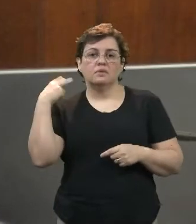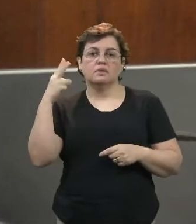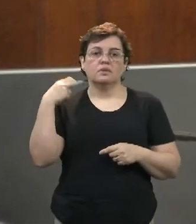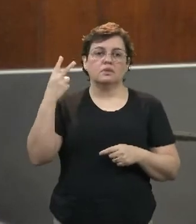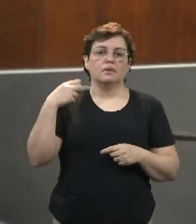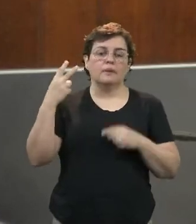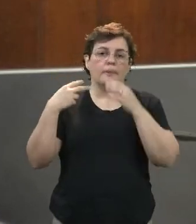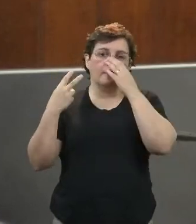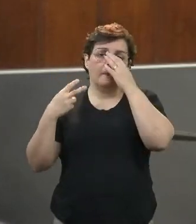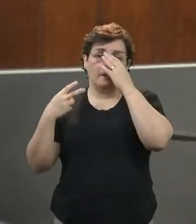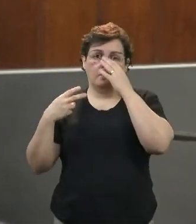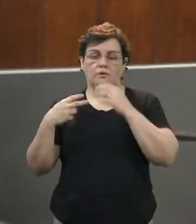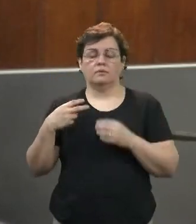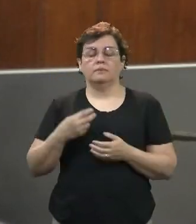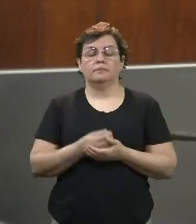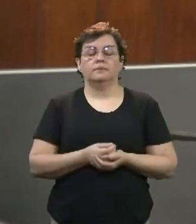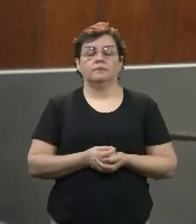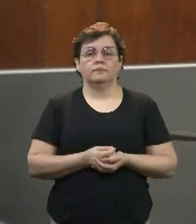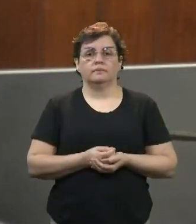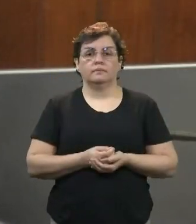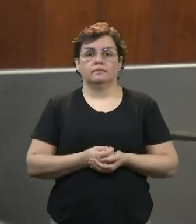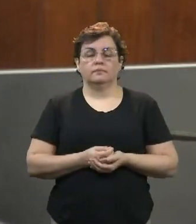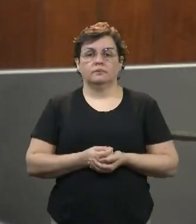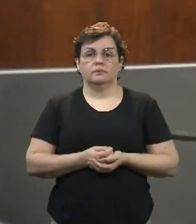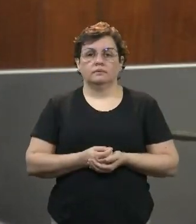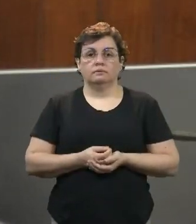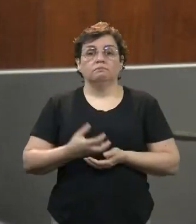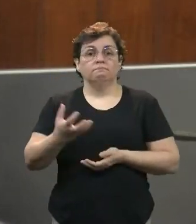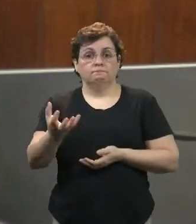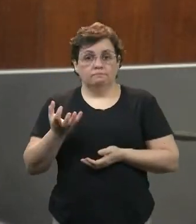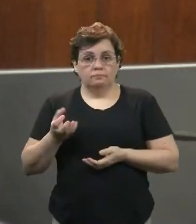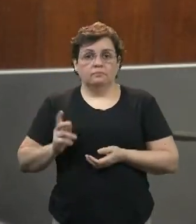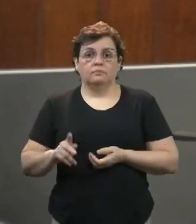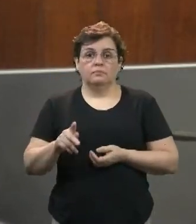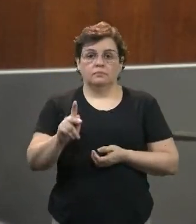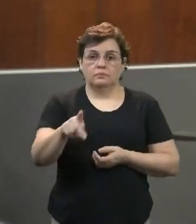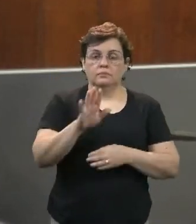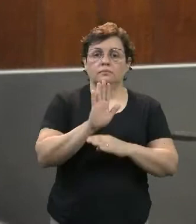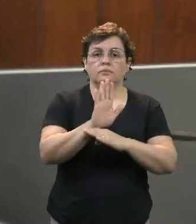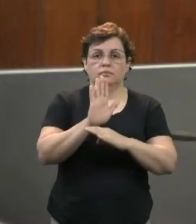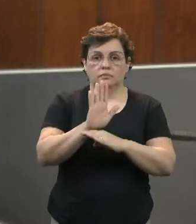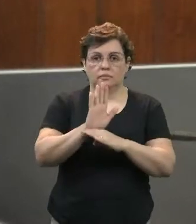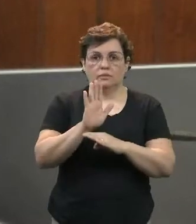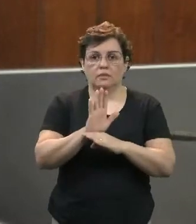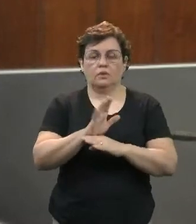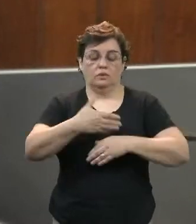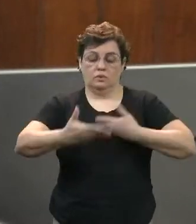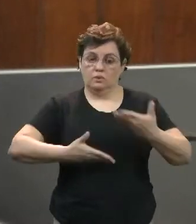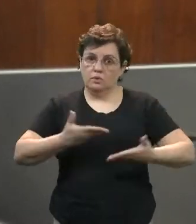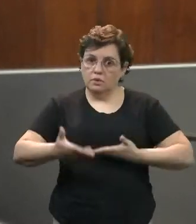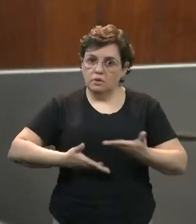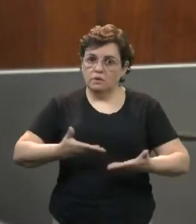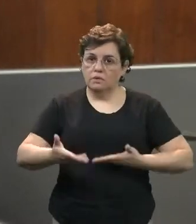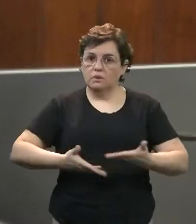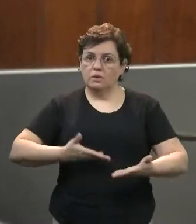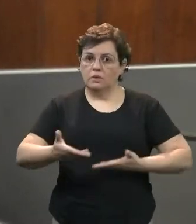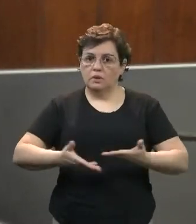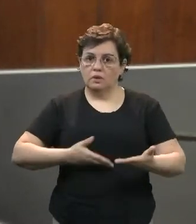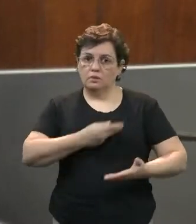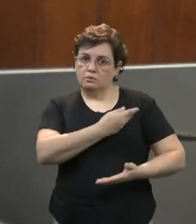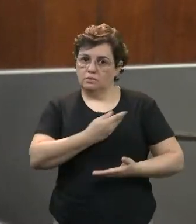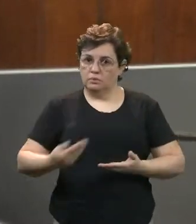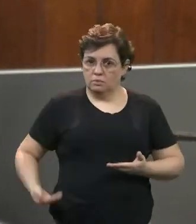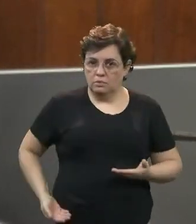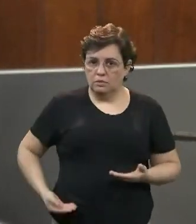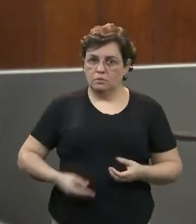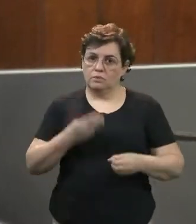desejam e querem sempre colaborar com o servidor público, tanto